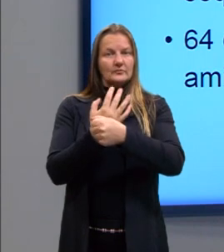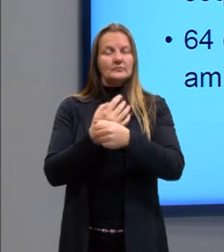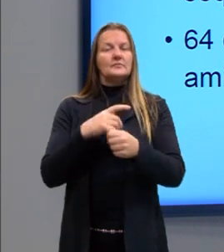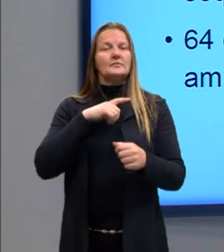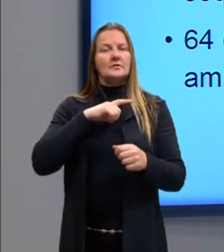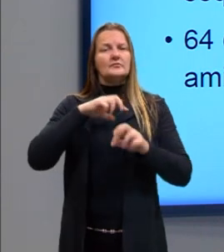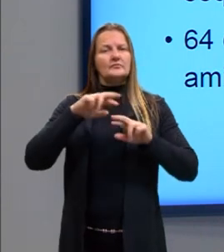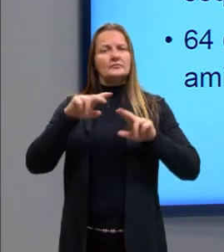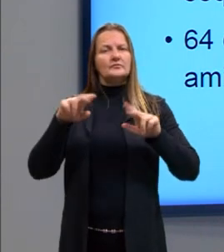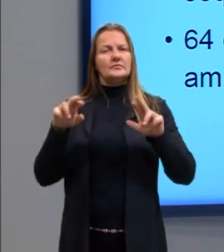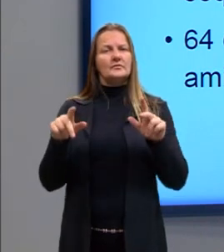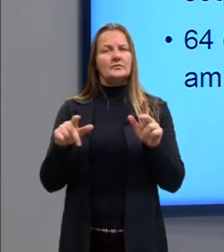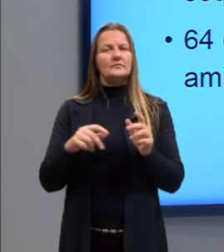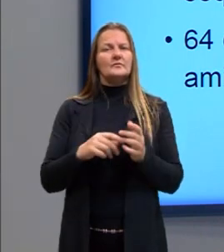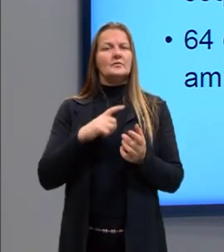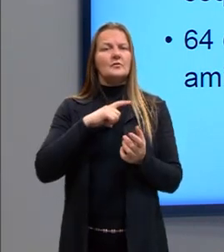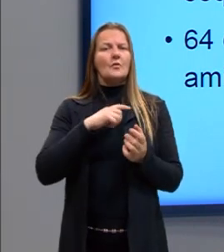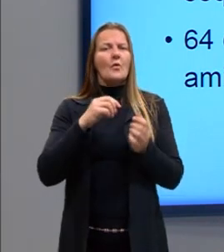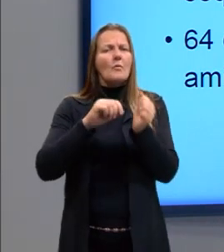Desvendando os códigos, gente.